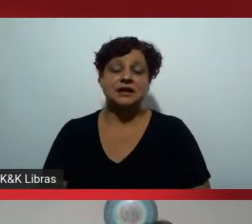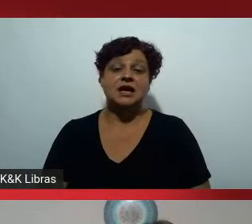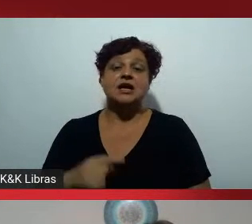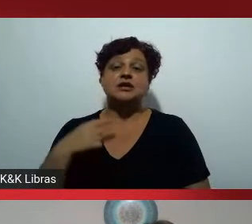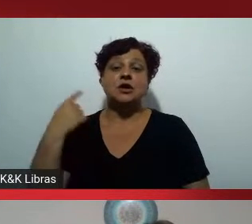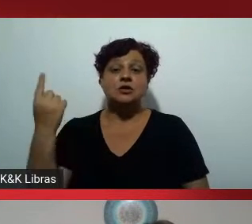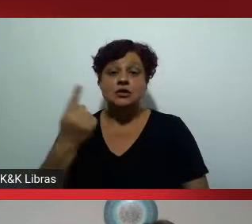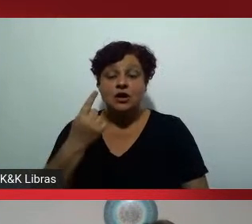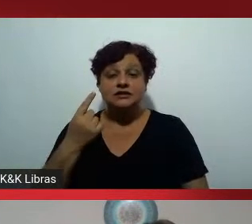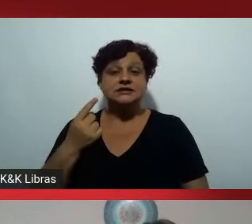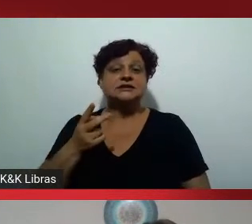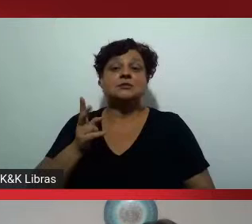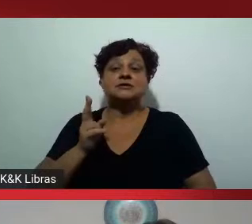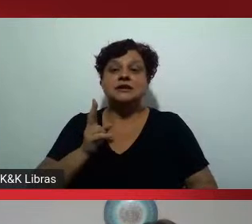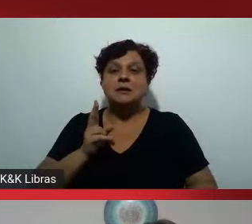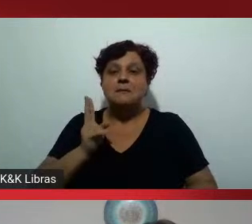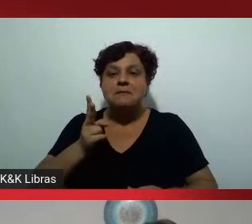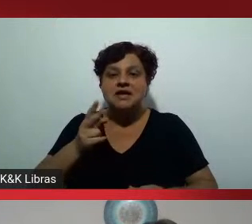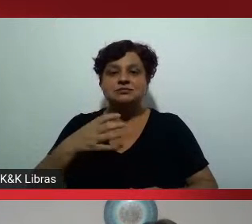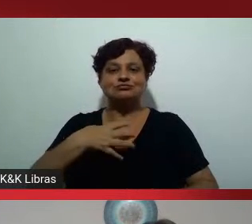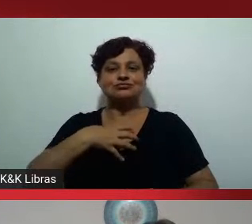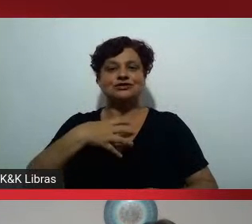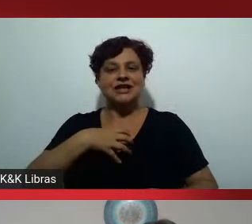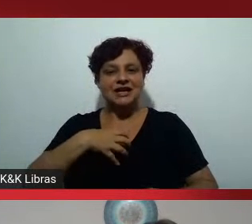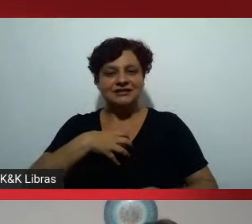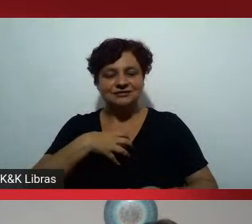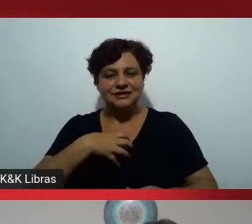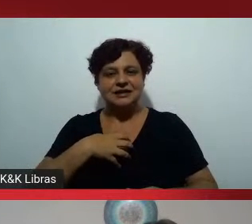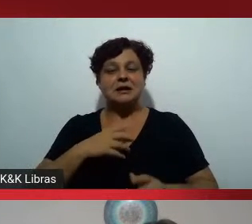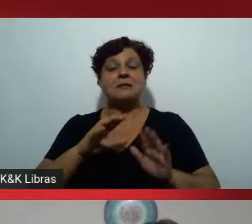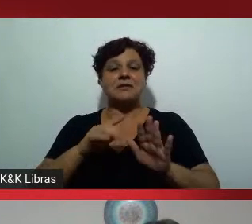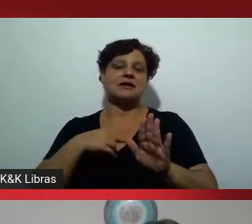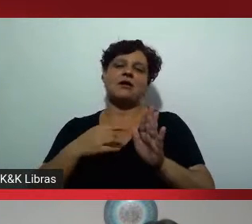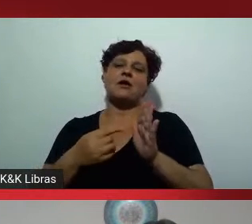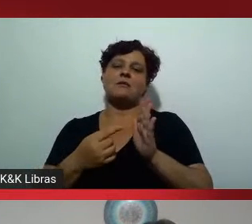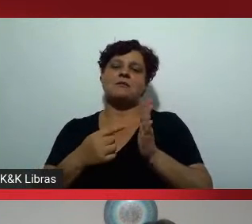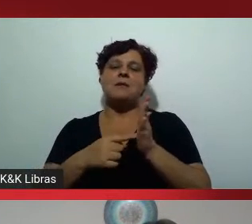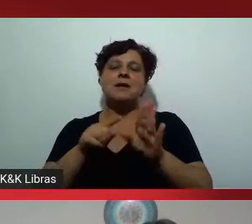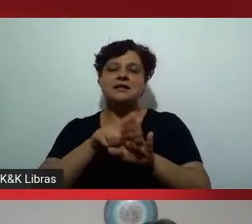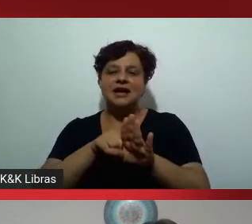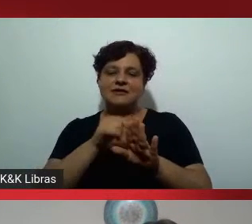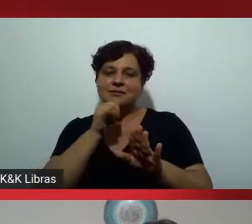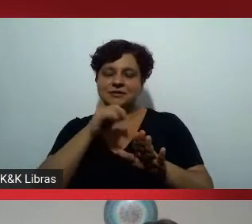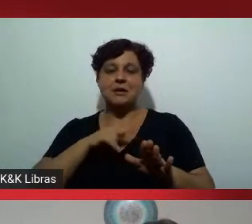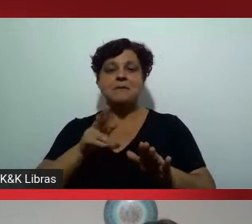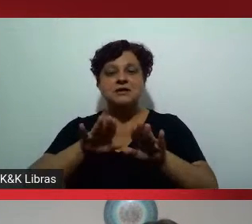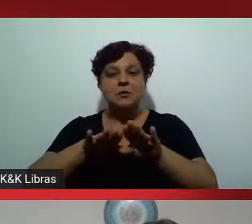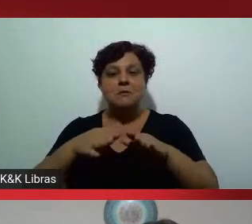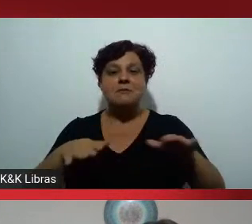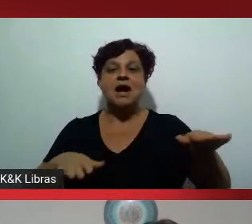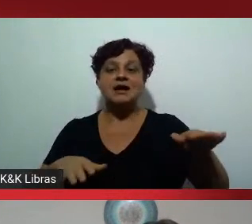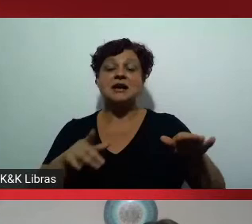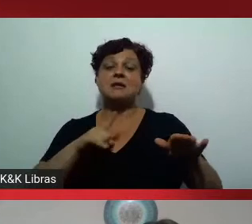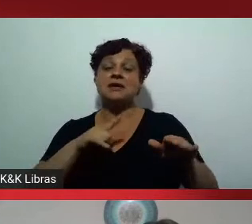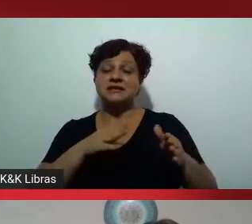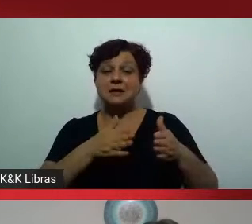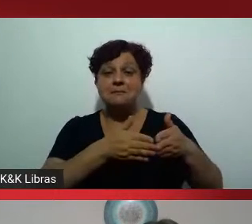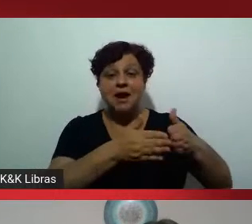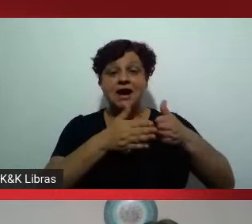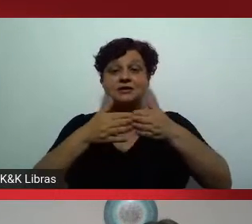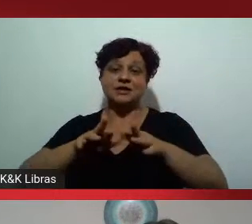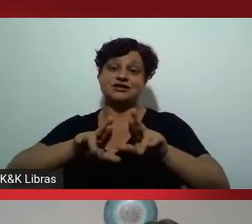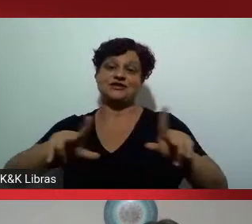mar mas em barcos diferentes né fazemos parte da mesma frota porém em barcos diferentes cada um tem a sua missão cada um tem a sua função